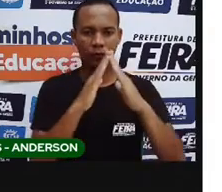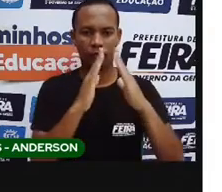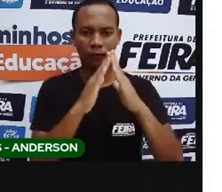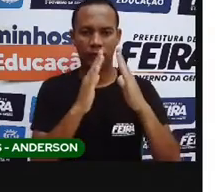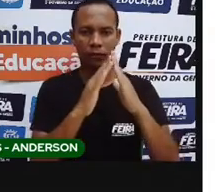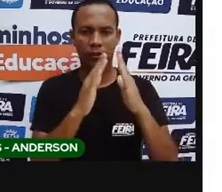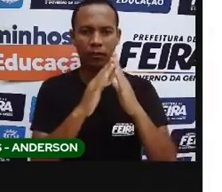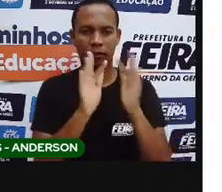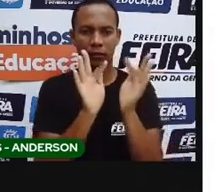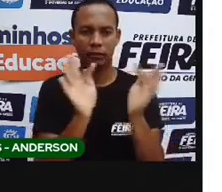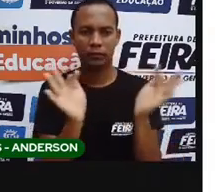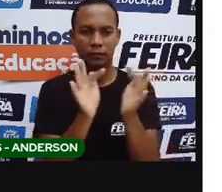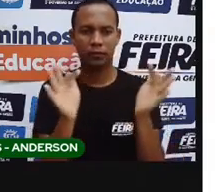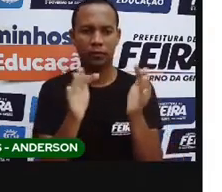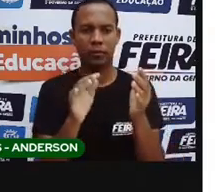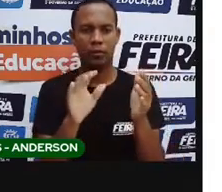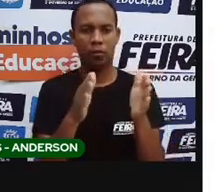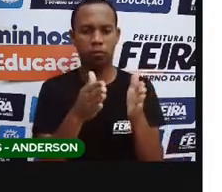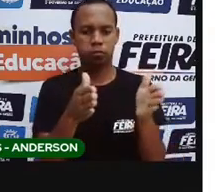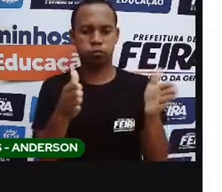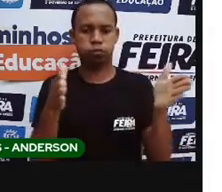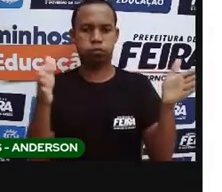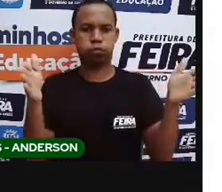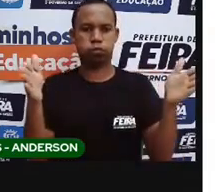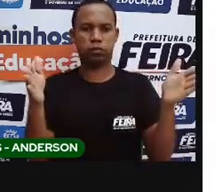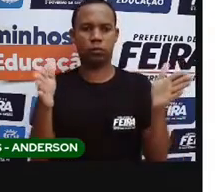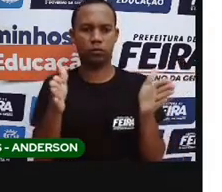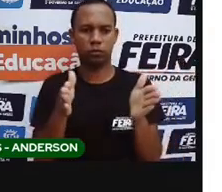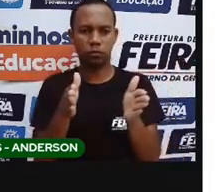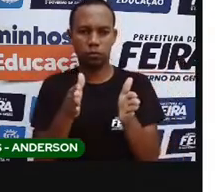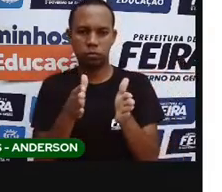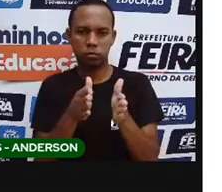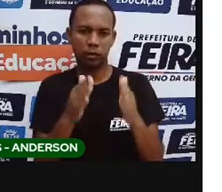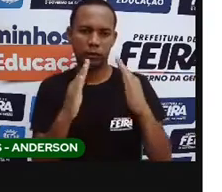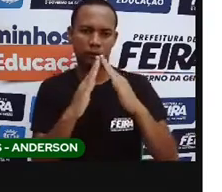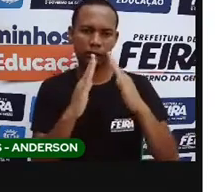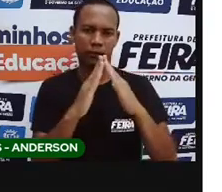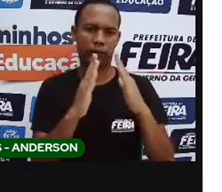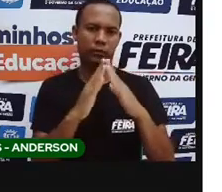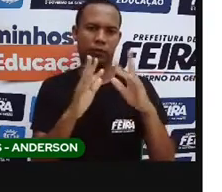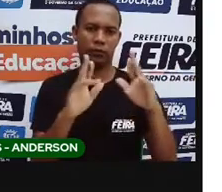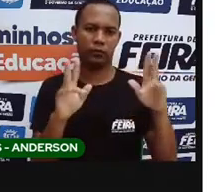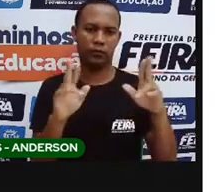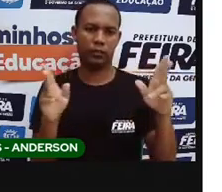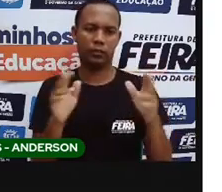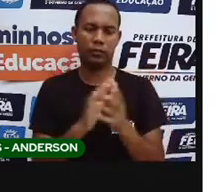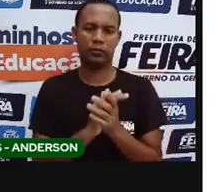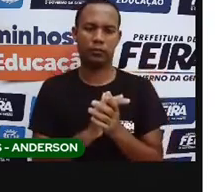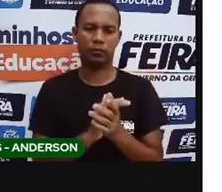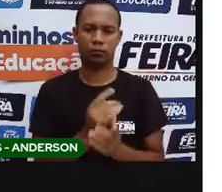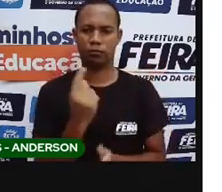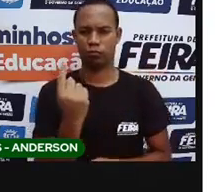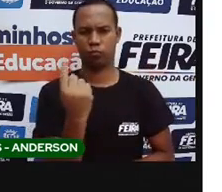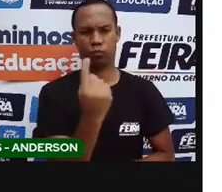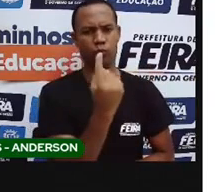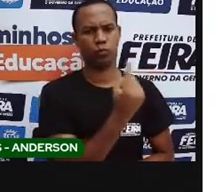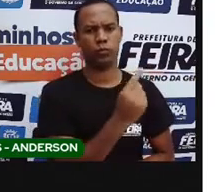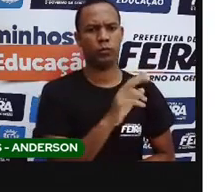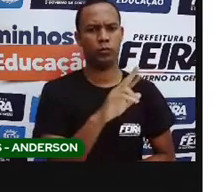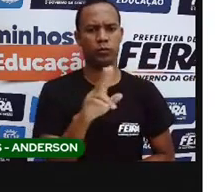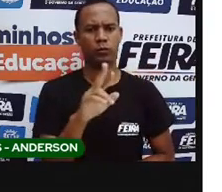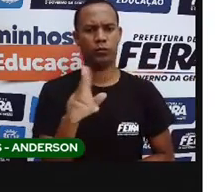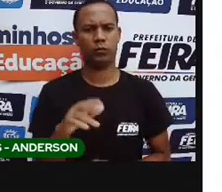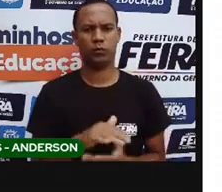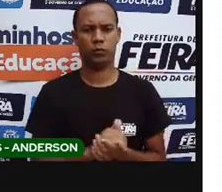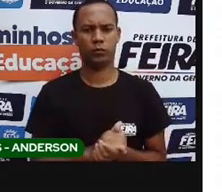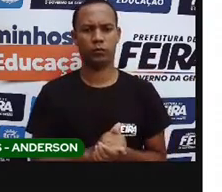Uma bem maior, que provavelmente mora em mais de uma família e outras menores, pronto. A moradia individual, as casas individuais, e as de